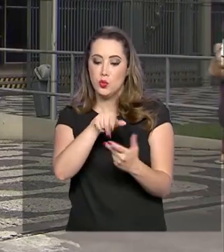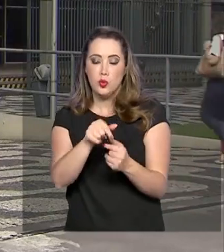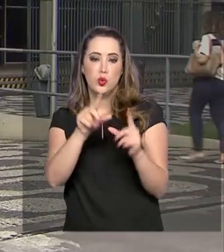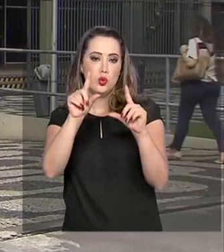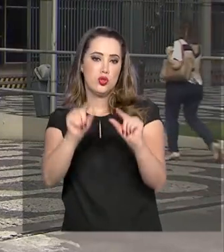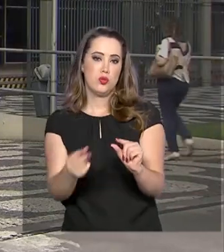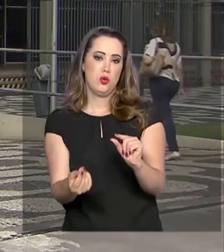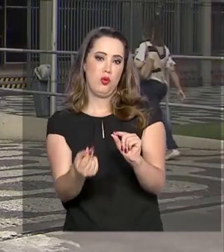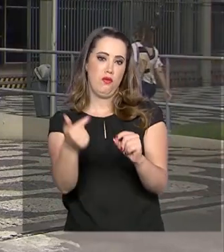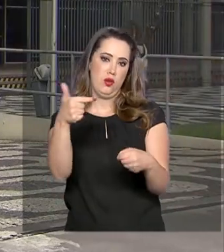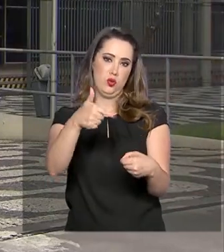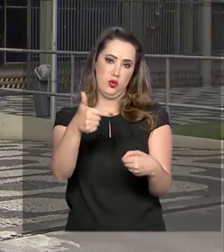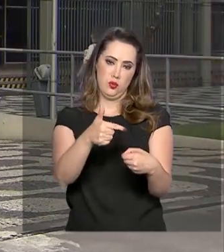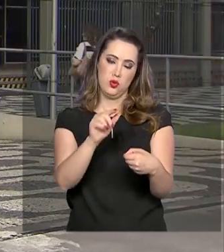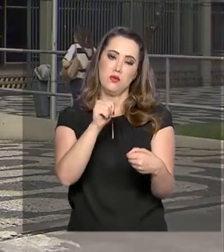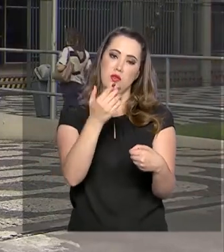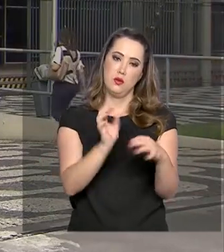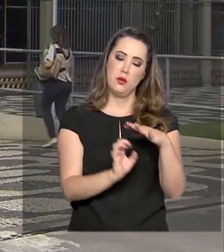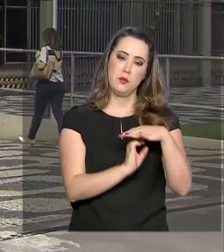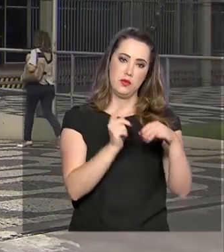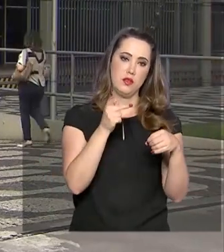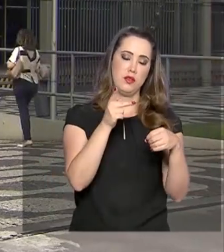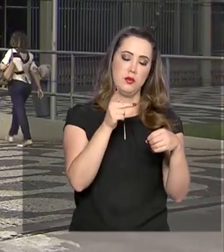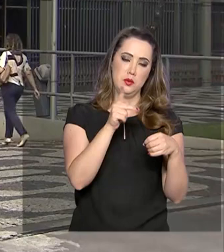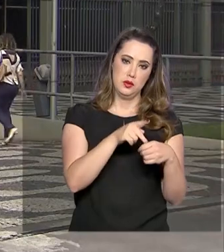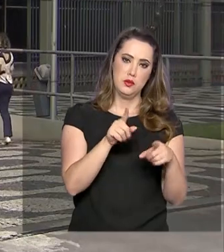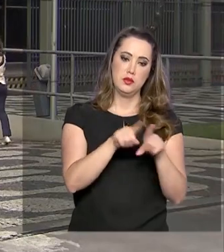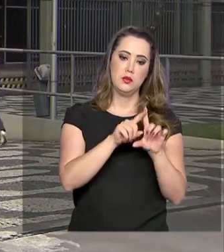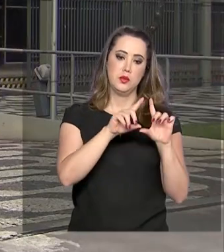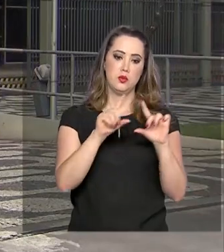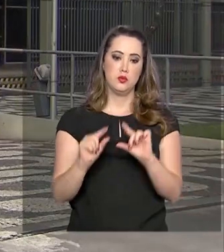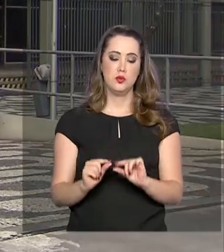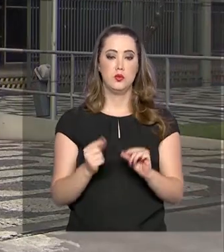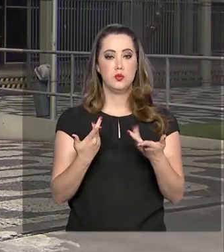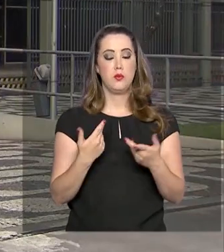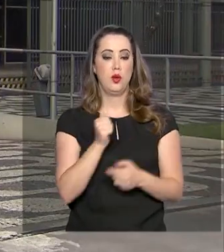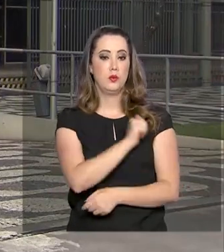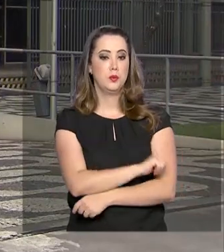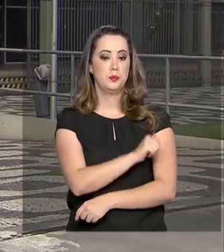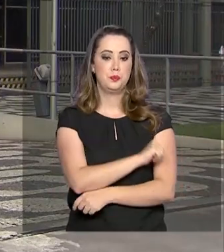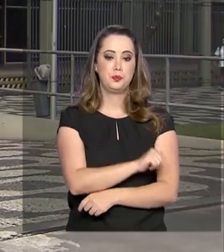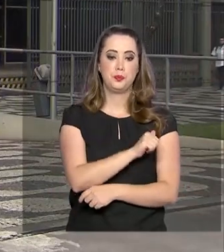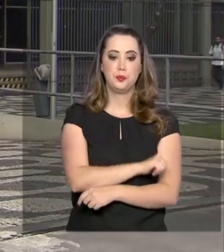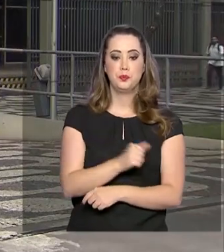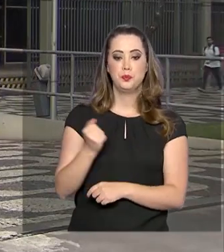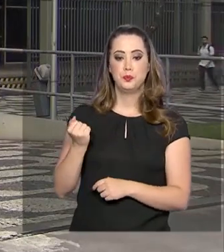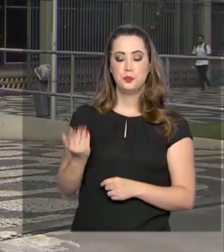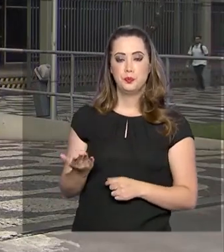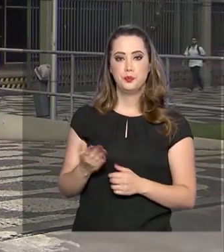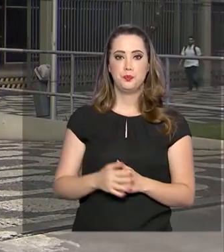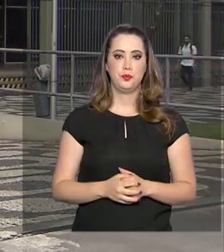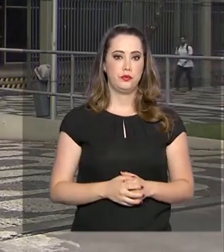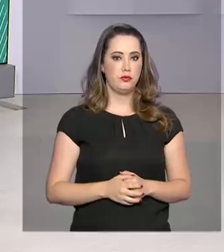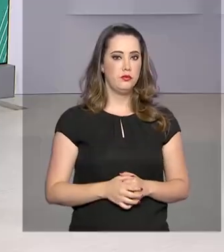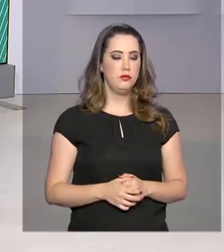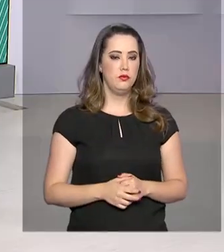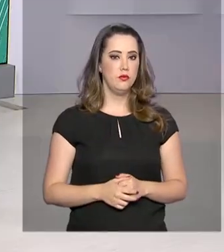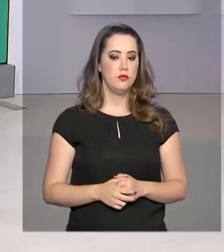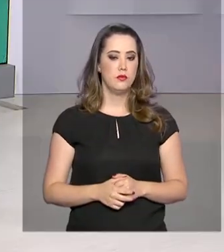valores praticados pela Petrobras também acompanharam esse movimento. Do Rio de Janeiro, Tiago Pimenta para o Governo Agora.